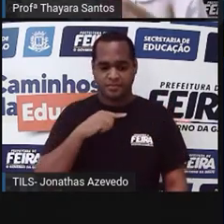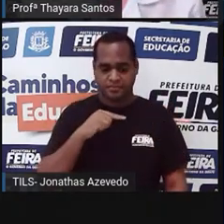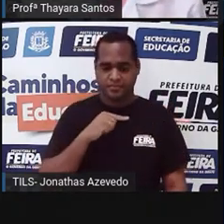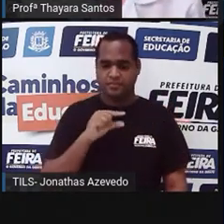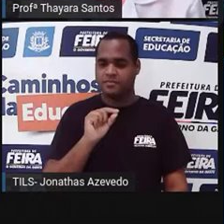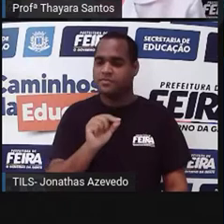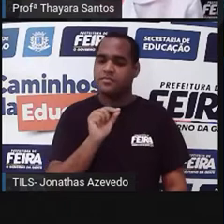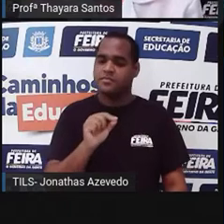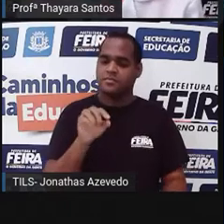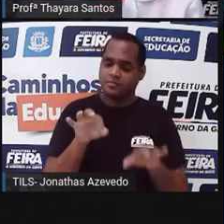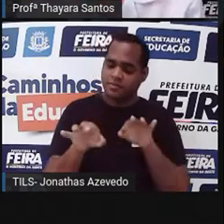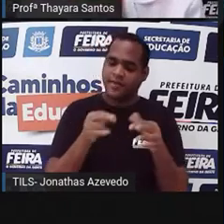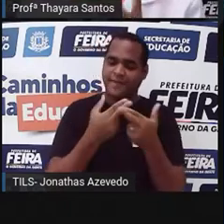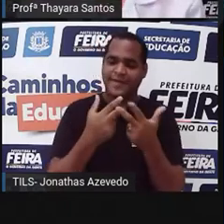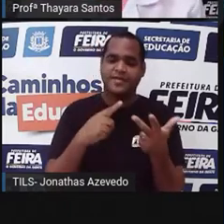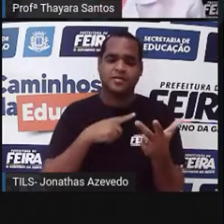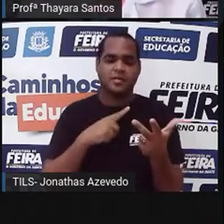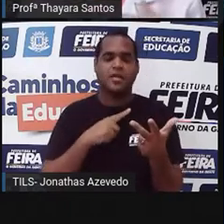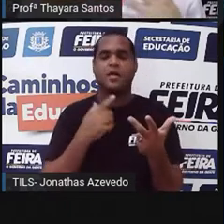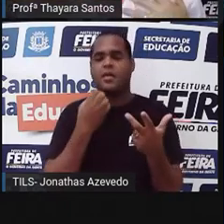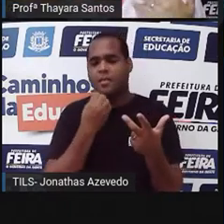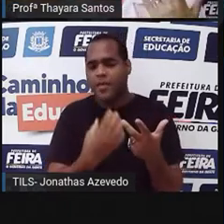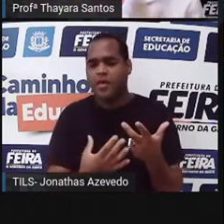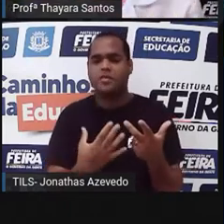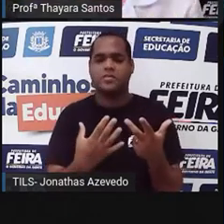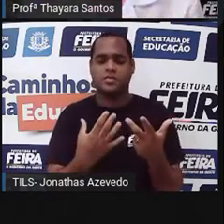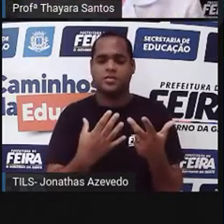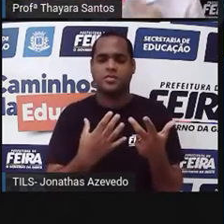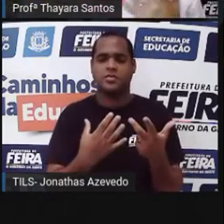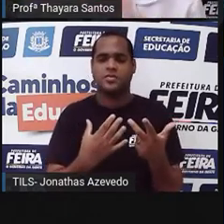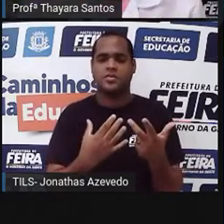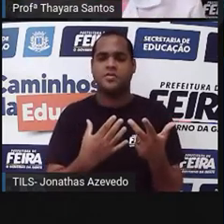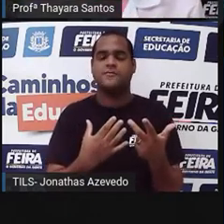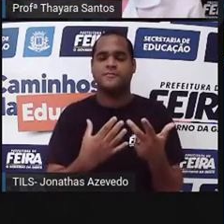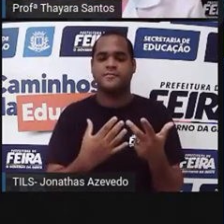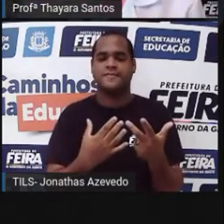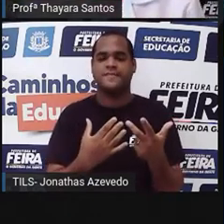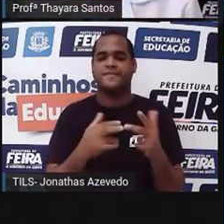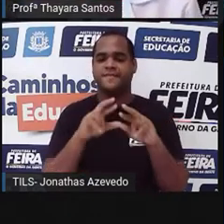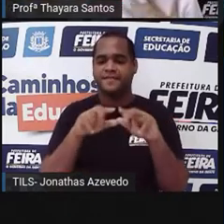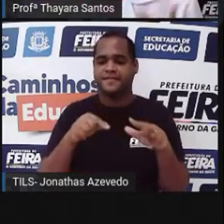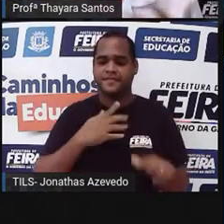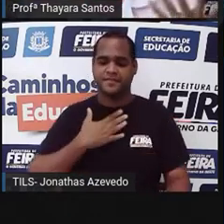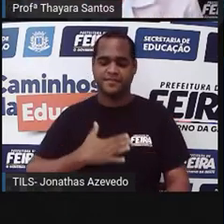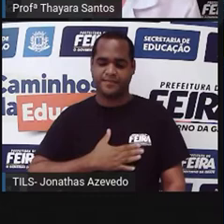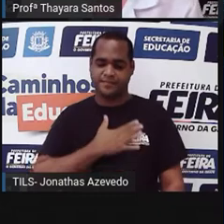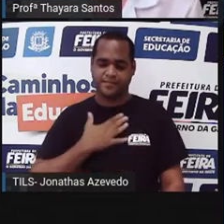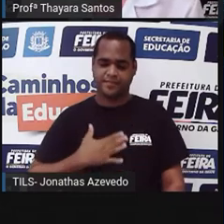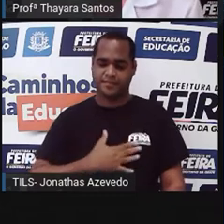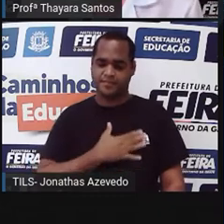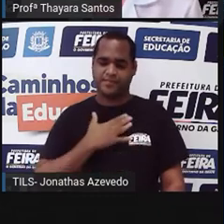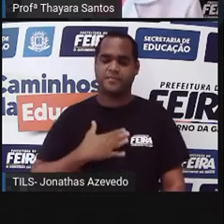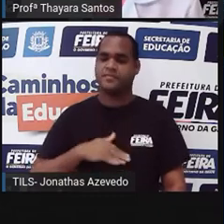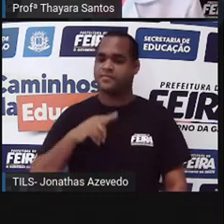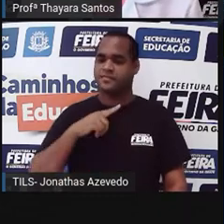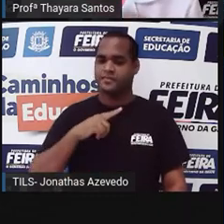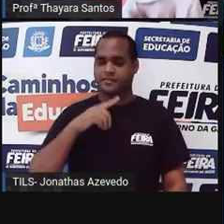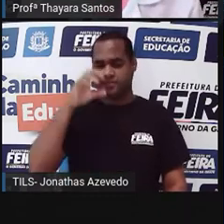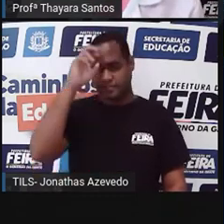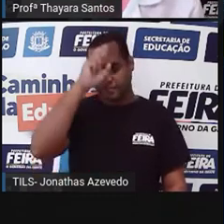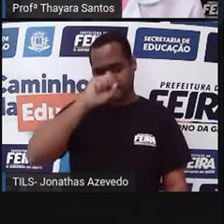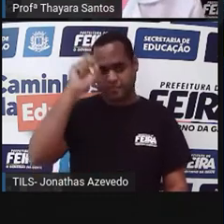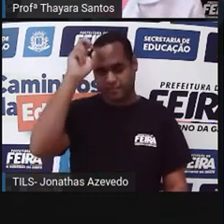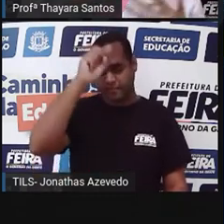tudo para vocês. Então ter vocês aqui, saber que vocês estão participando, que estão gostando das nossas aulas, que estão aprendendo com as nossas aulas,